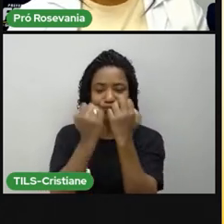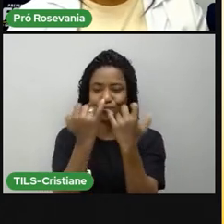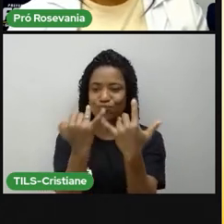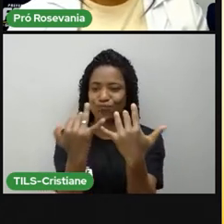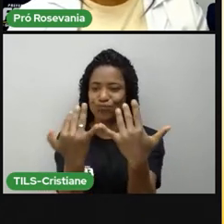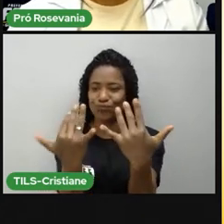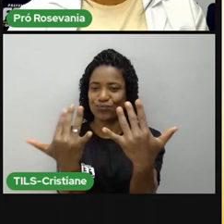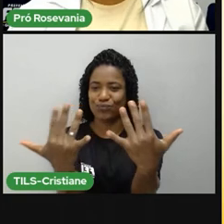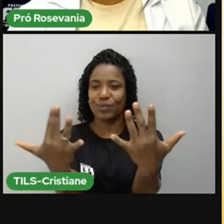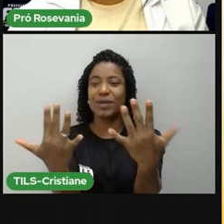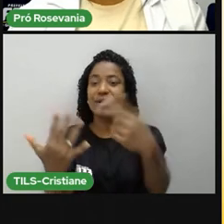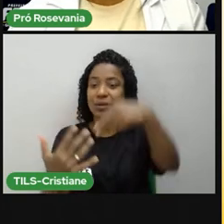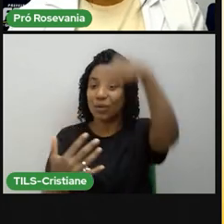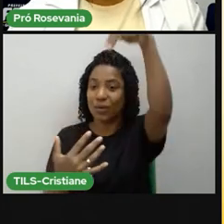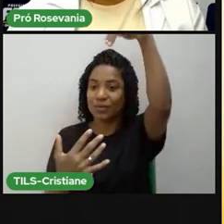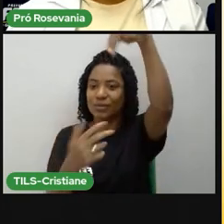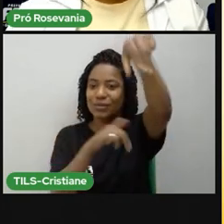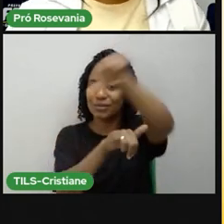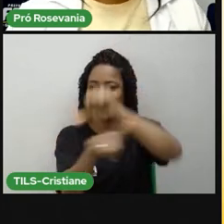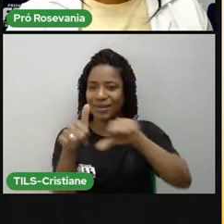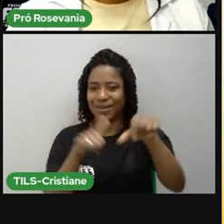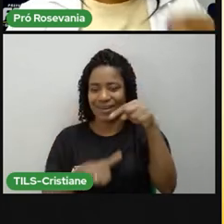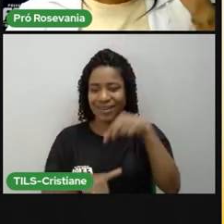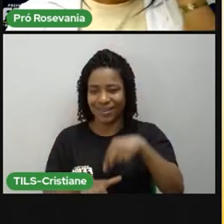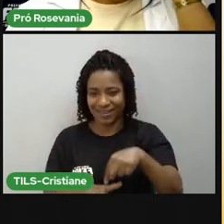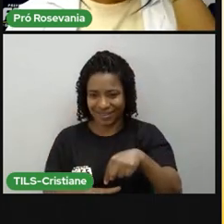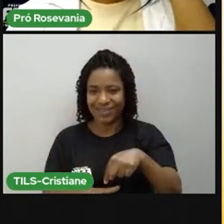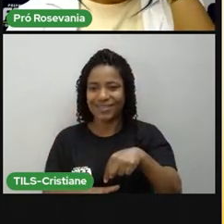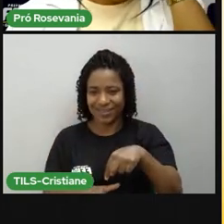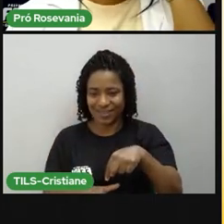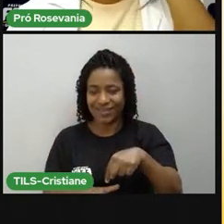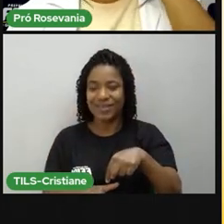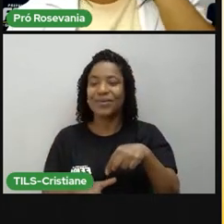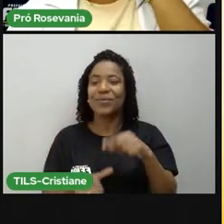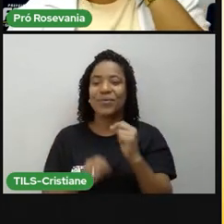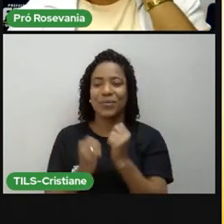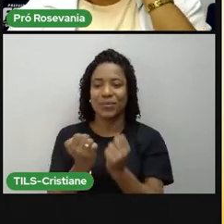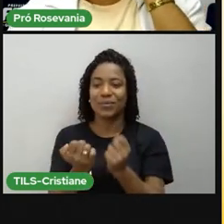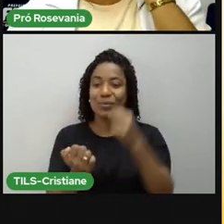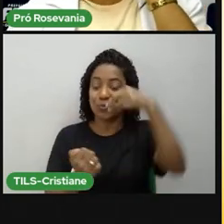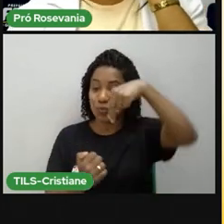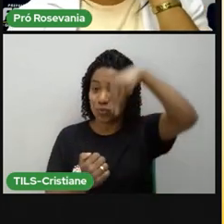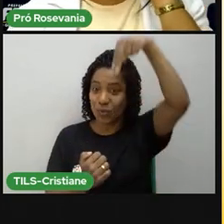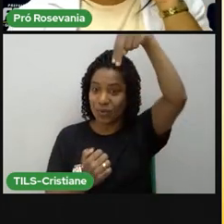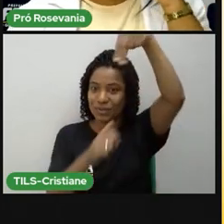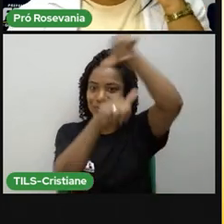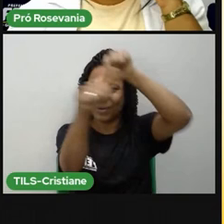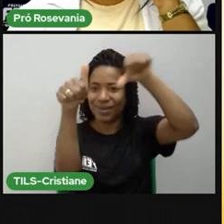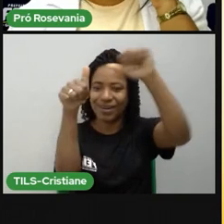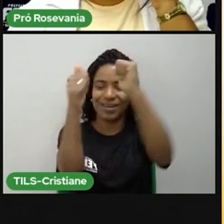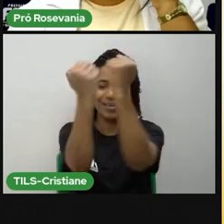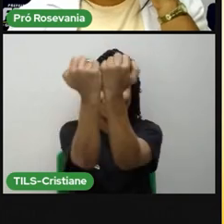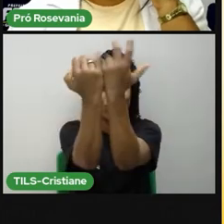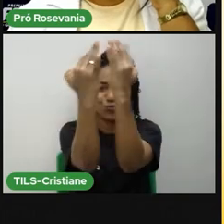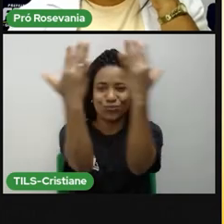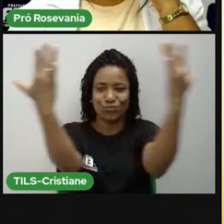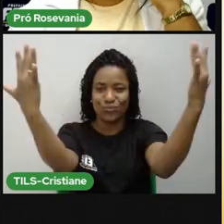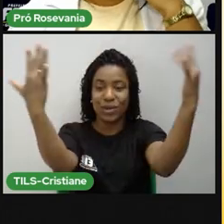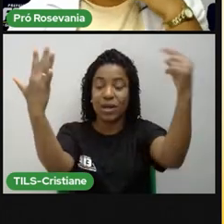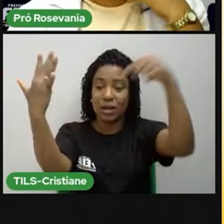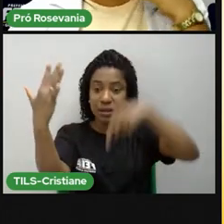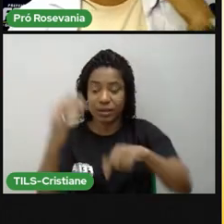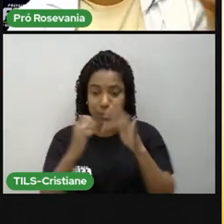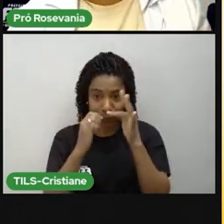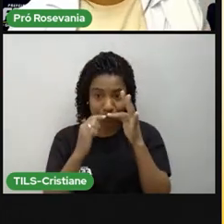norte, outono no hemisfério sul, agora vai mudar. A gente vai passar a ter o outono no hemisfério norte e a primavera no hemisfério sul, que é o